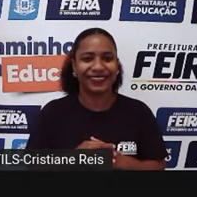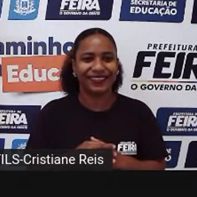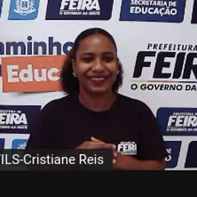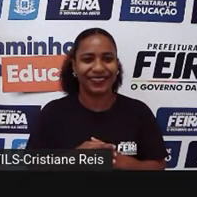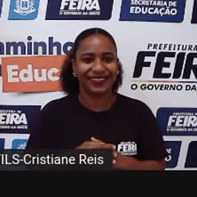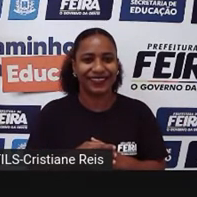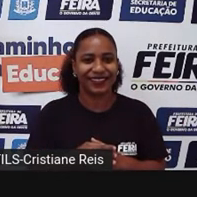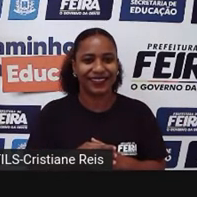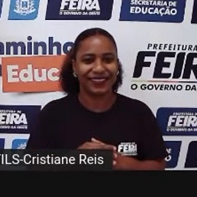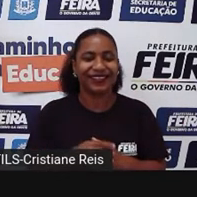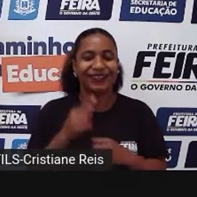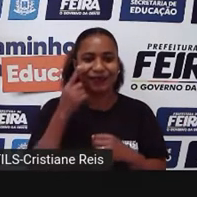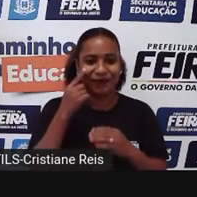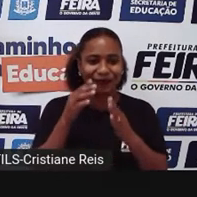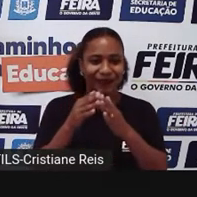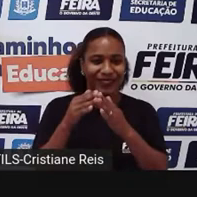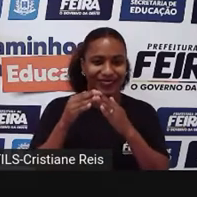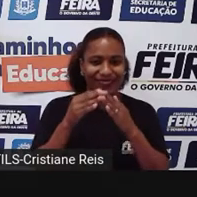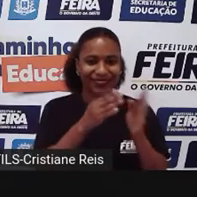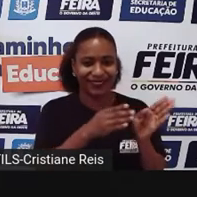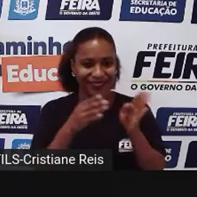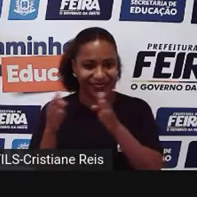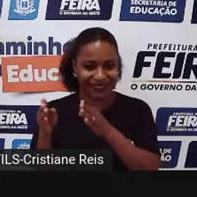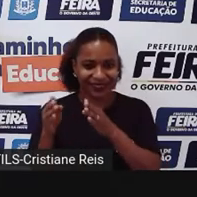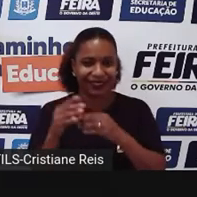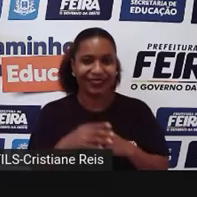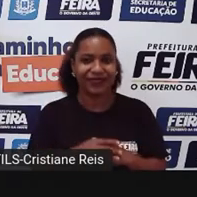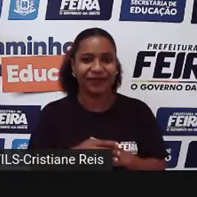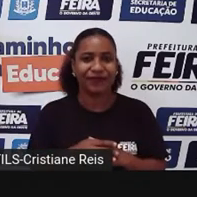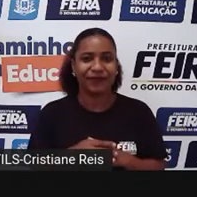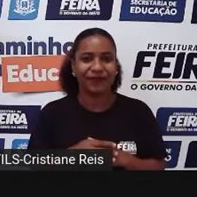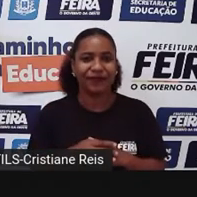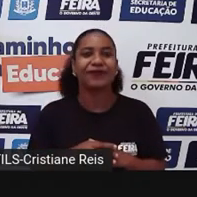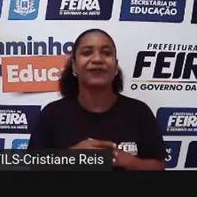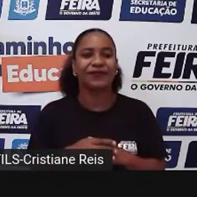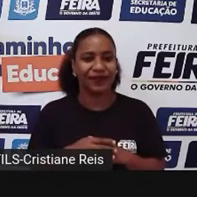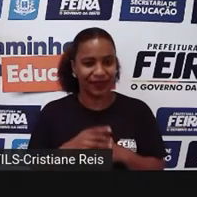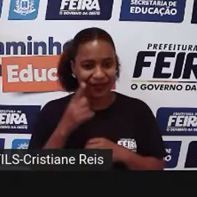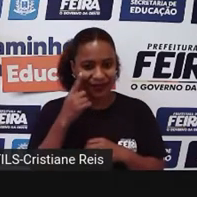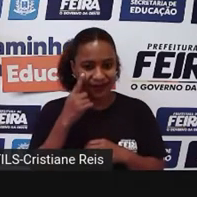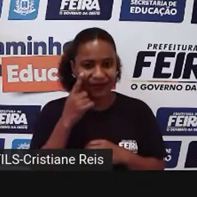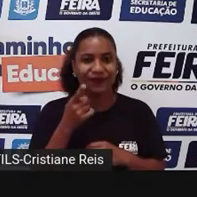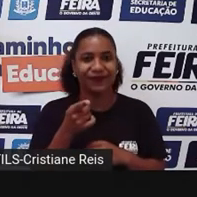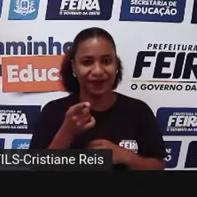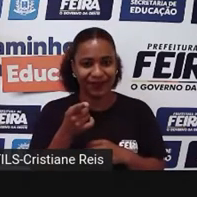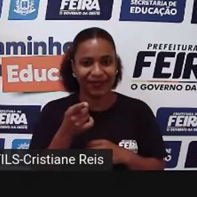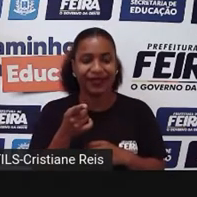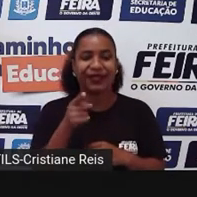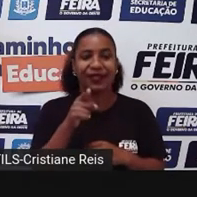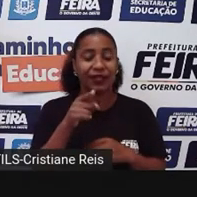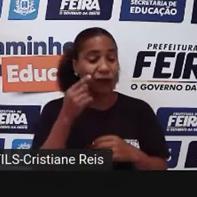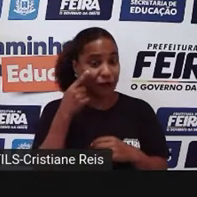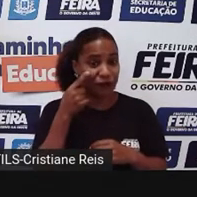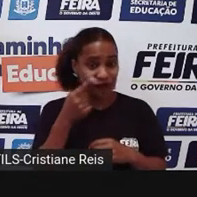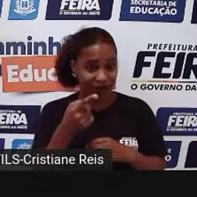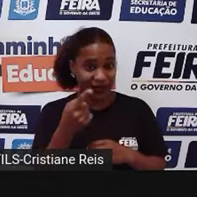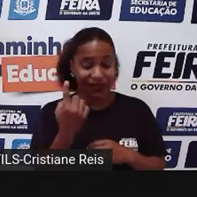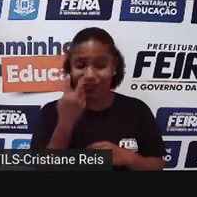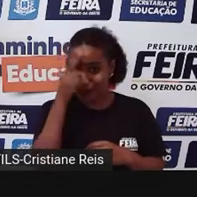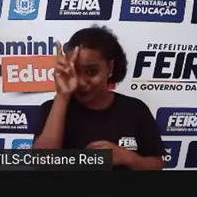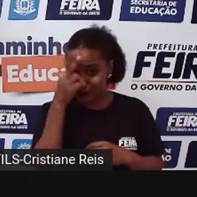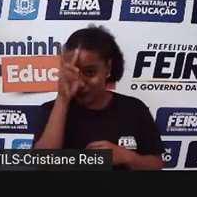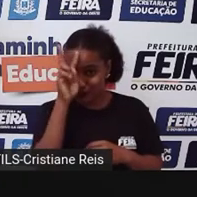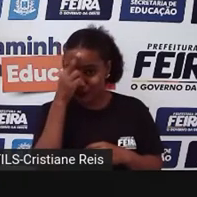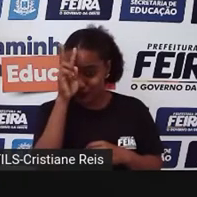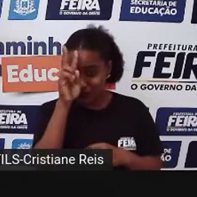pedir, Felipe, que, por favor, você passe. Aí o meu título está aí, folclore ou cultura, né? A gente vai começar com cultura,